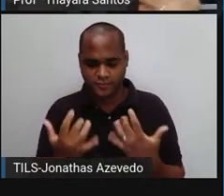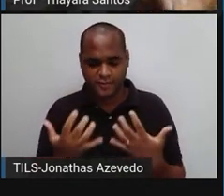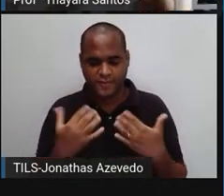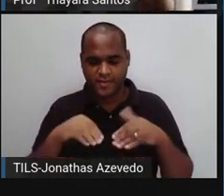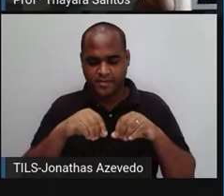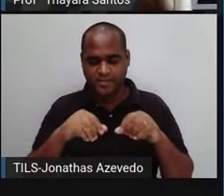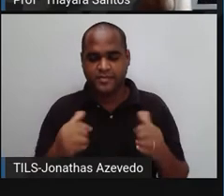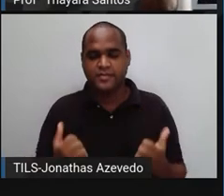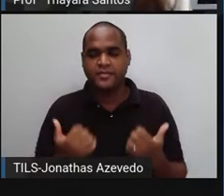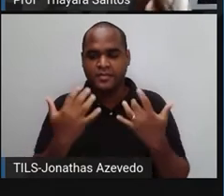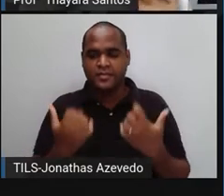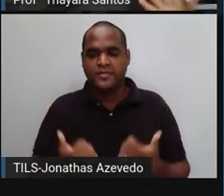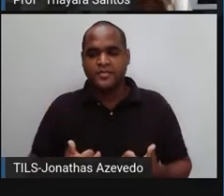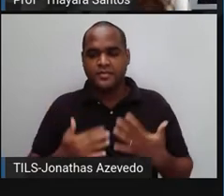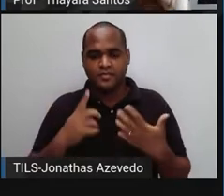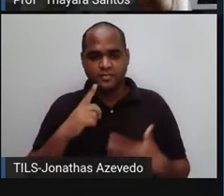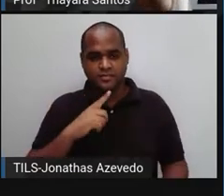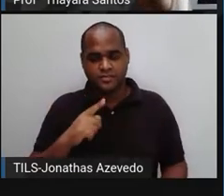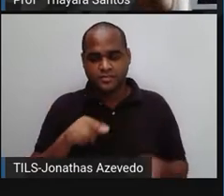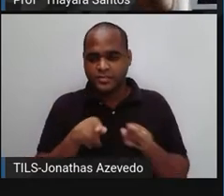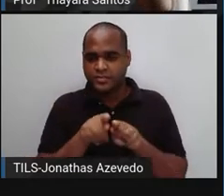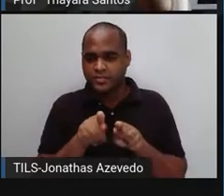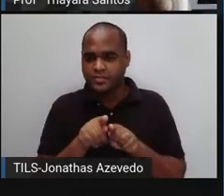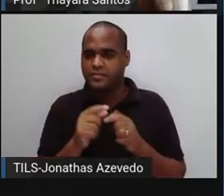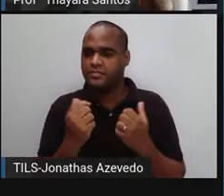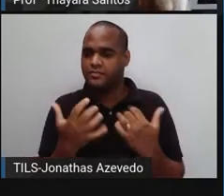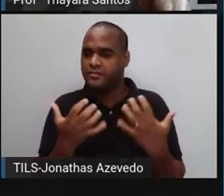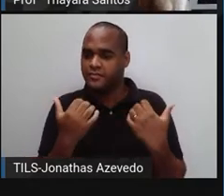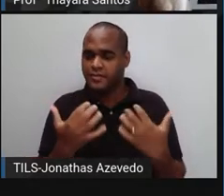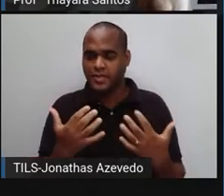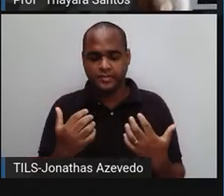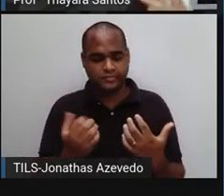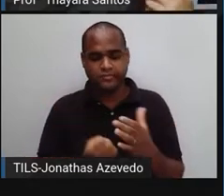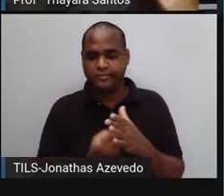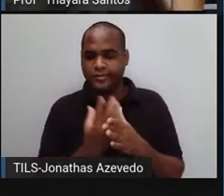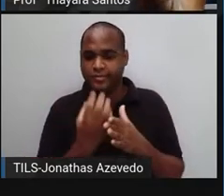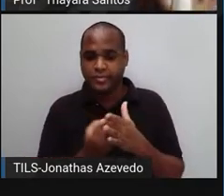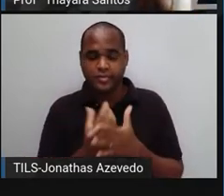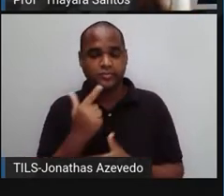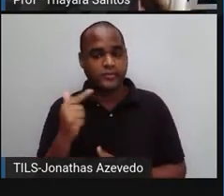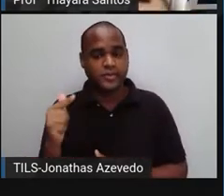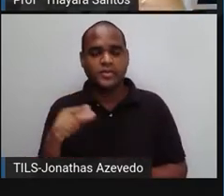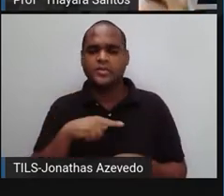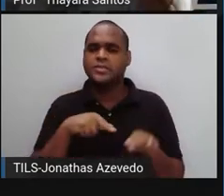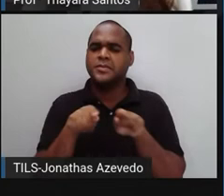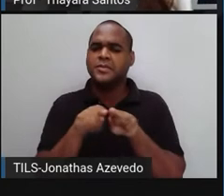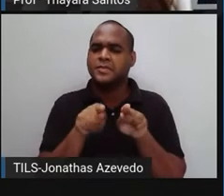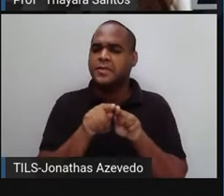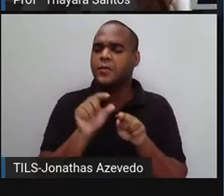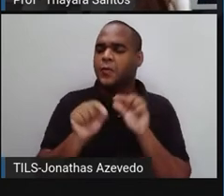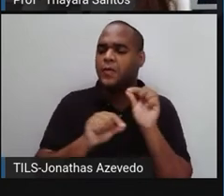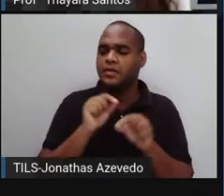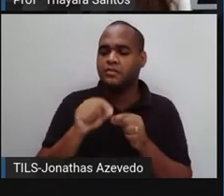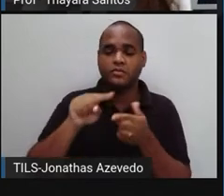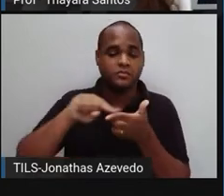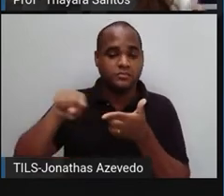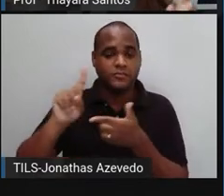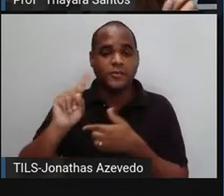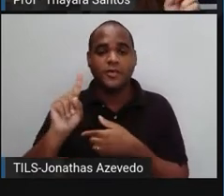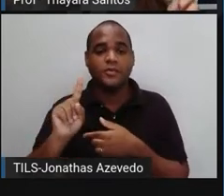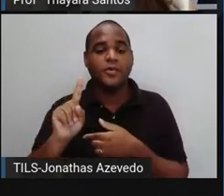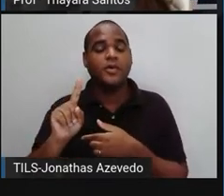Se a gente não tem solos férteis, a gente também não tem plantas ali naquele ambiente. E, se não tem plantas, a gente também não tem alimento.